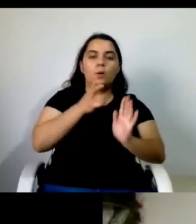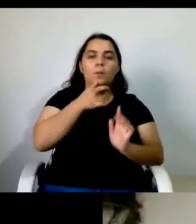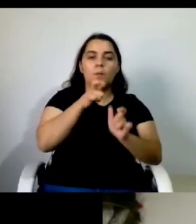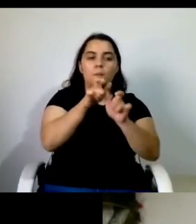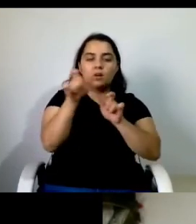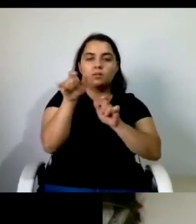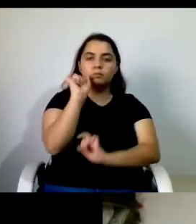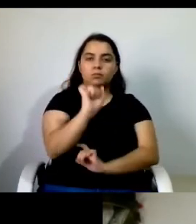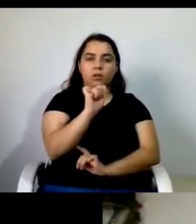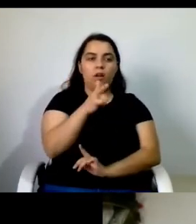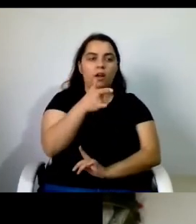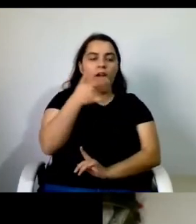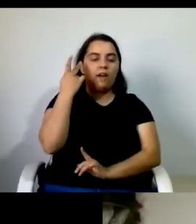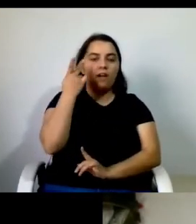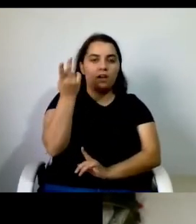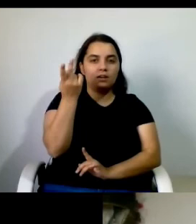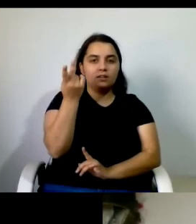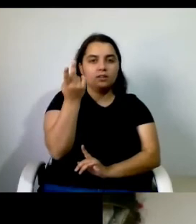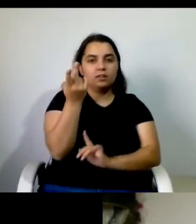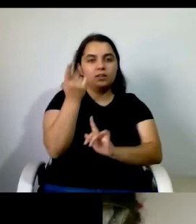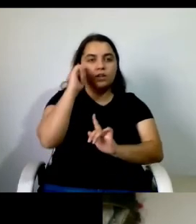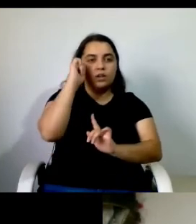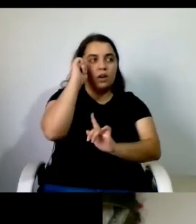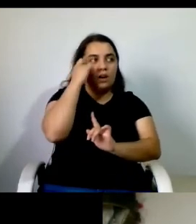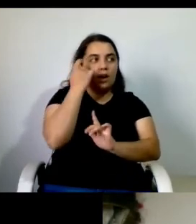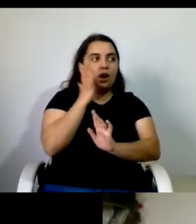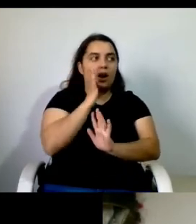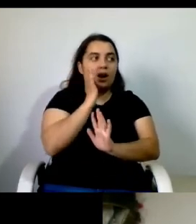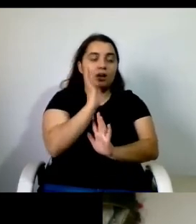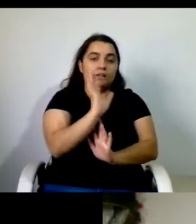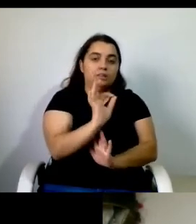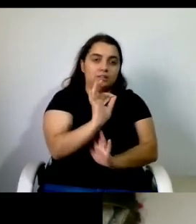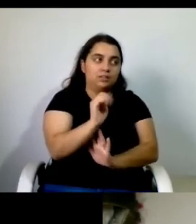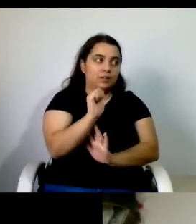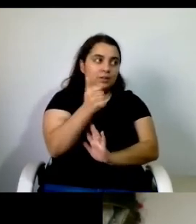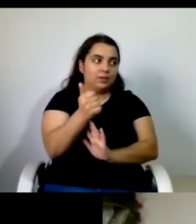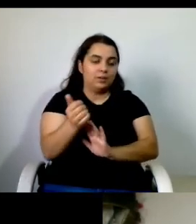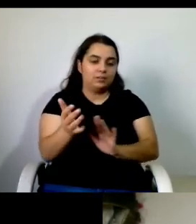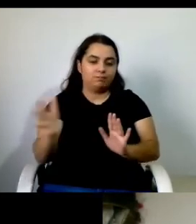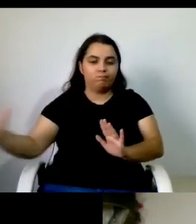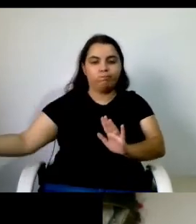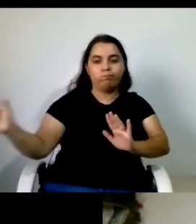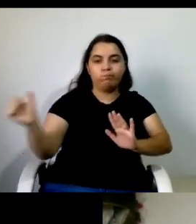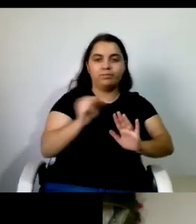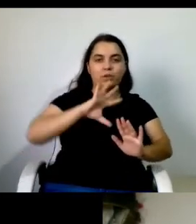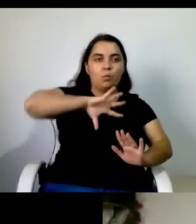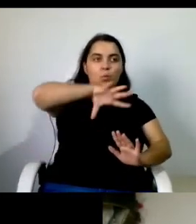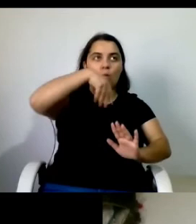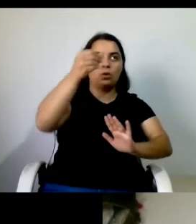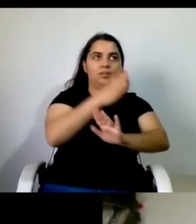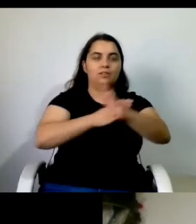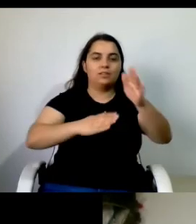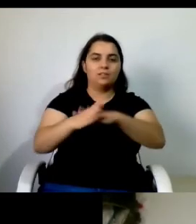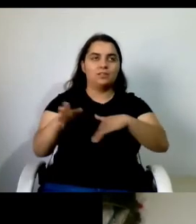pregou-me esta rasteira boa de me trazer para este mundo da deficiência pelo qual me apaixonei o meu